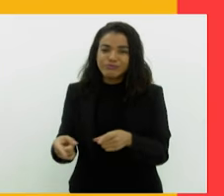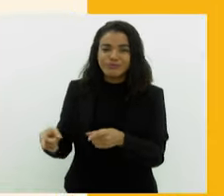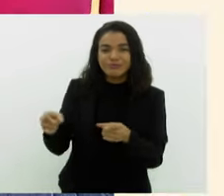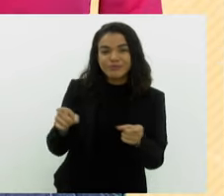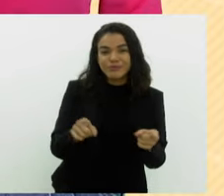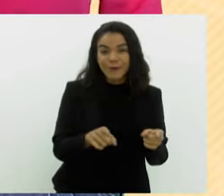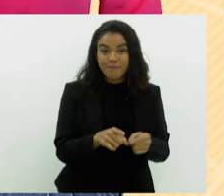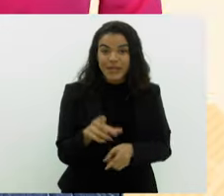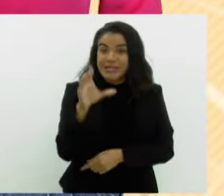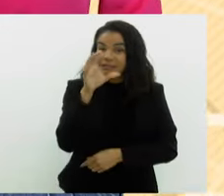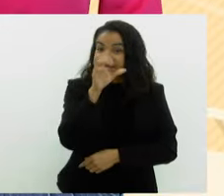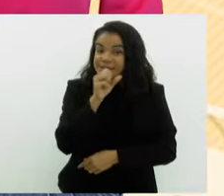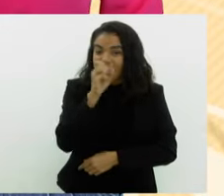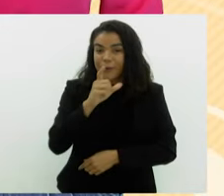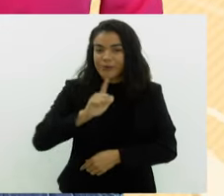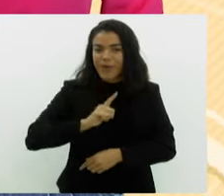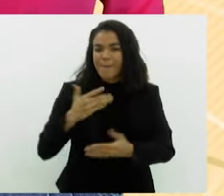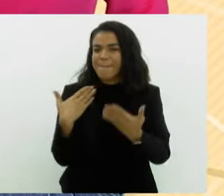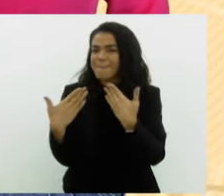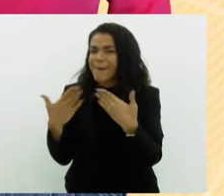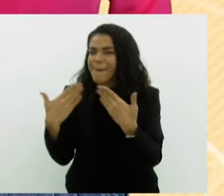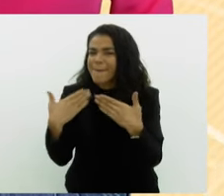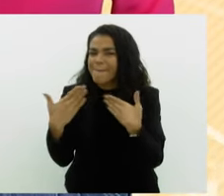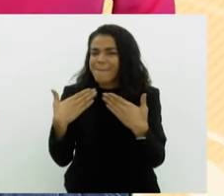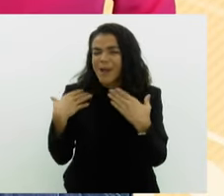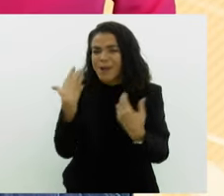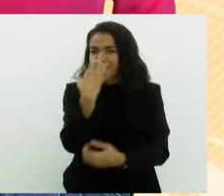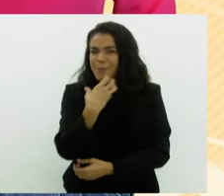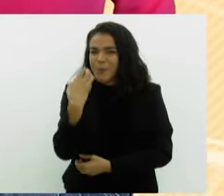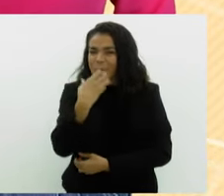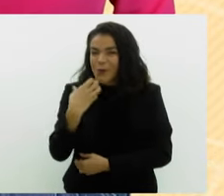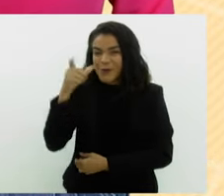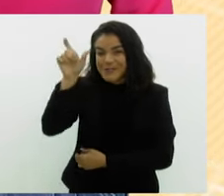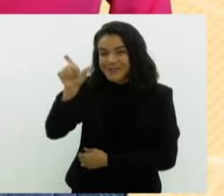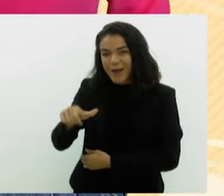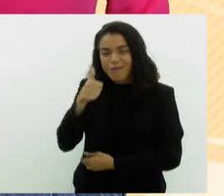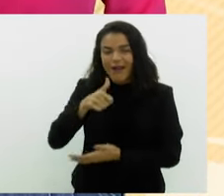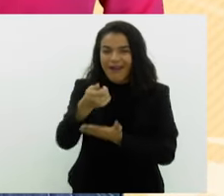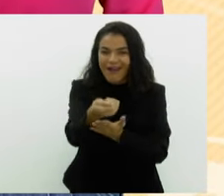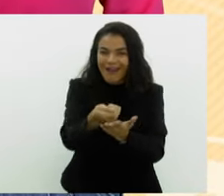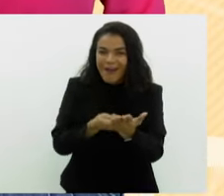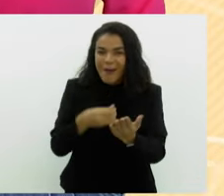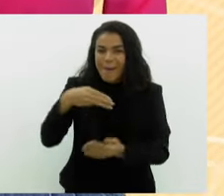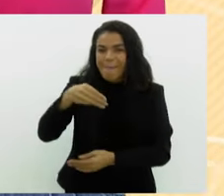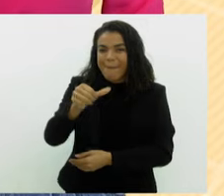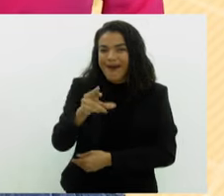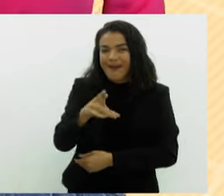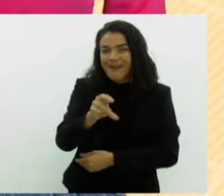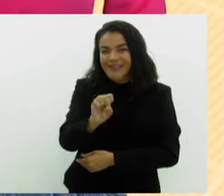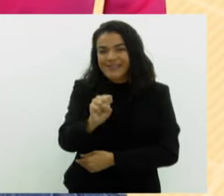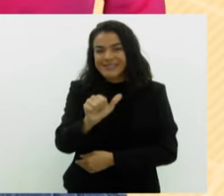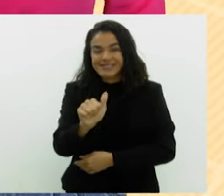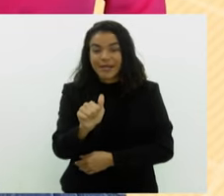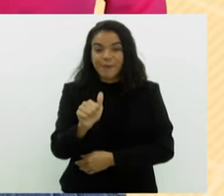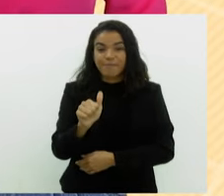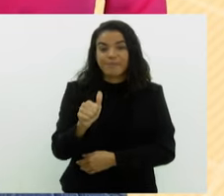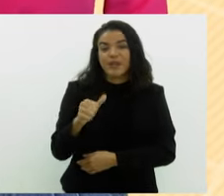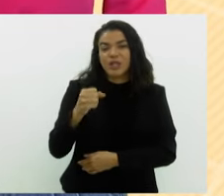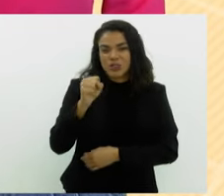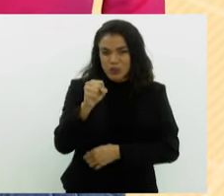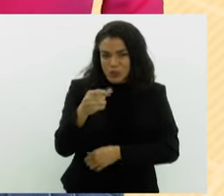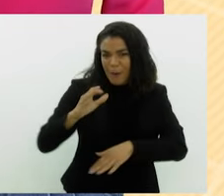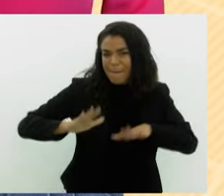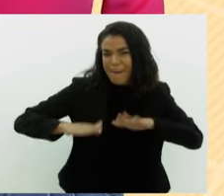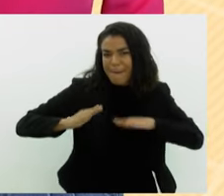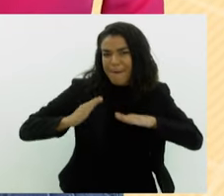E neste sábado tem bate-papo e muita música com a cantora e compositora Marisa Alfaia do programa Som na Caixa,